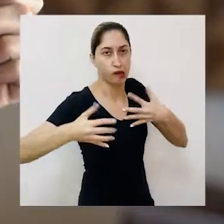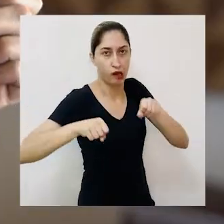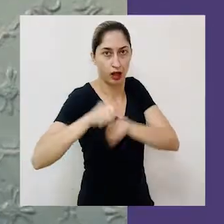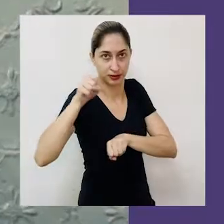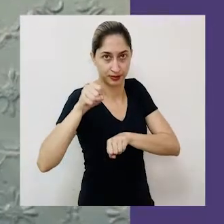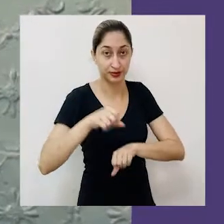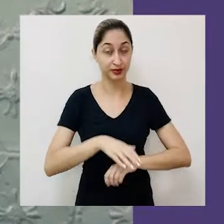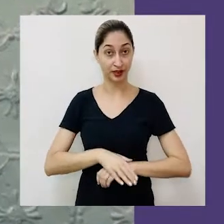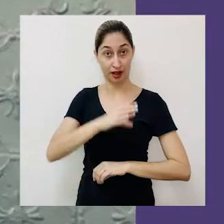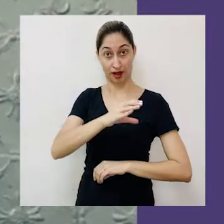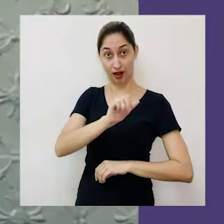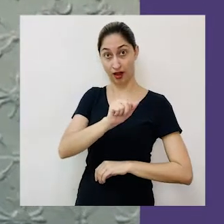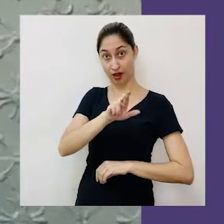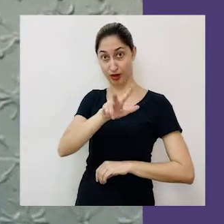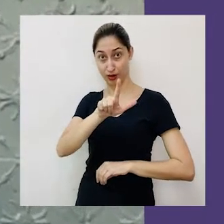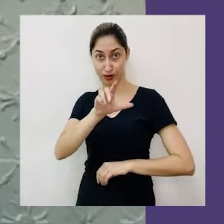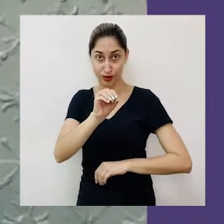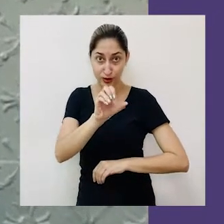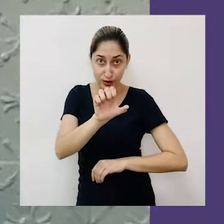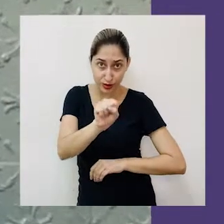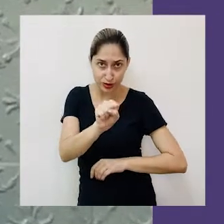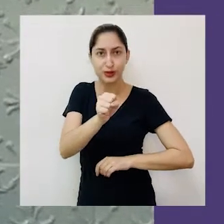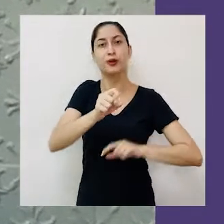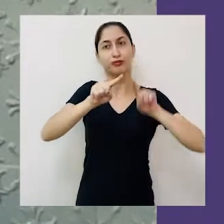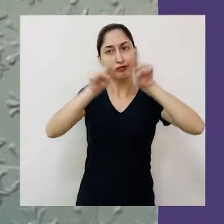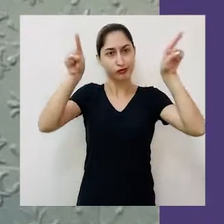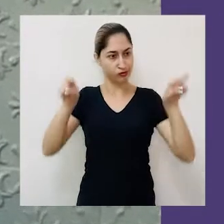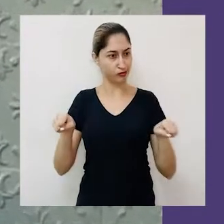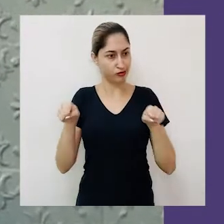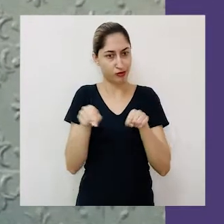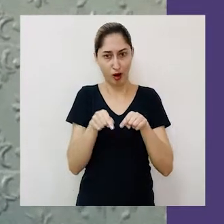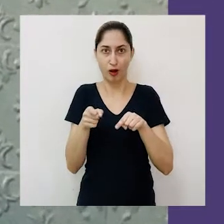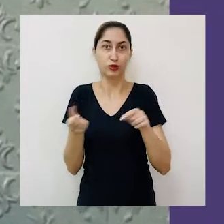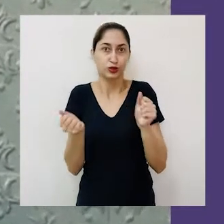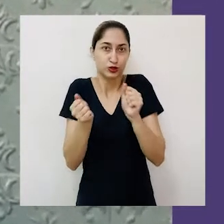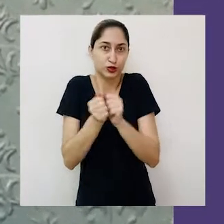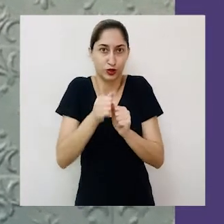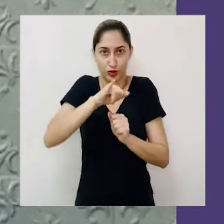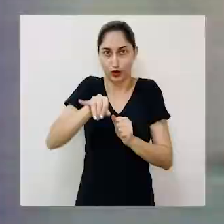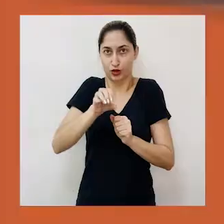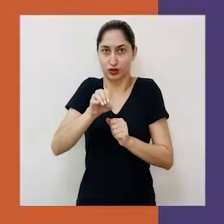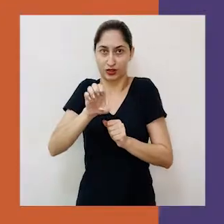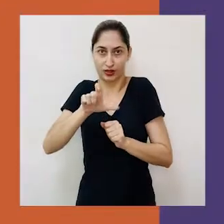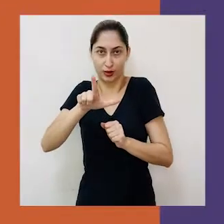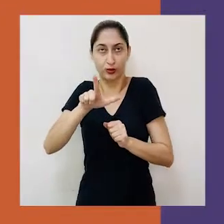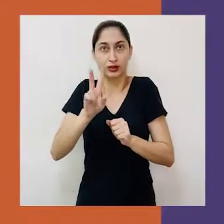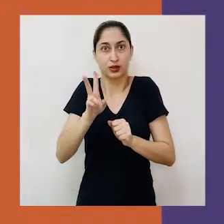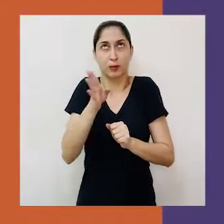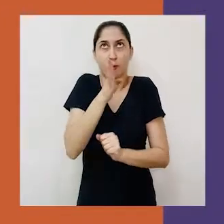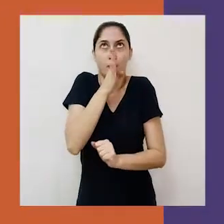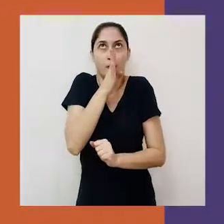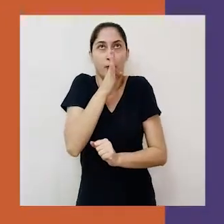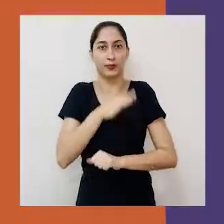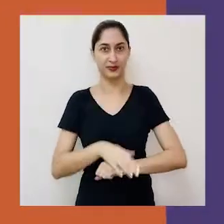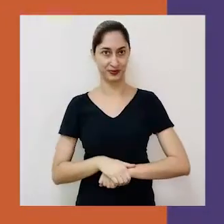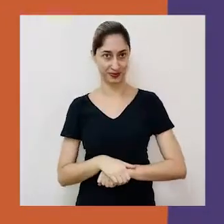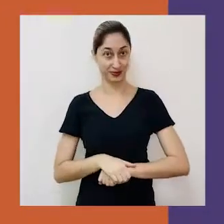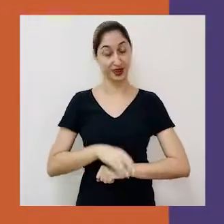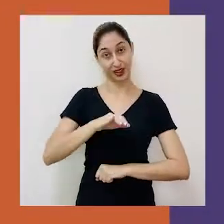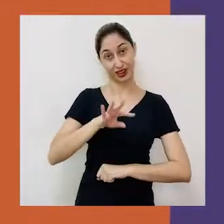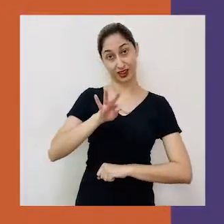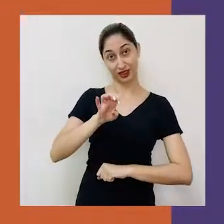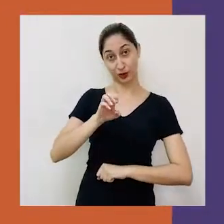tudo. Carlos Quadros vive pendurado no Joel, com cara de paisagem. Teodoro Tapete